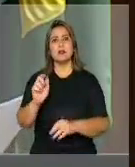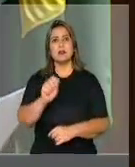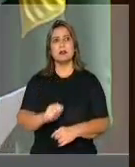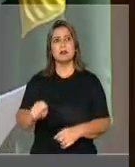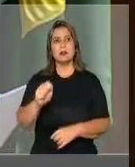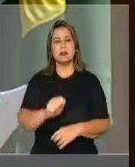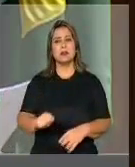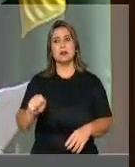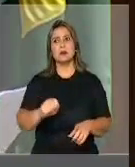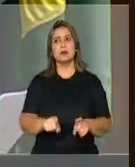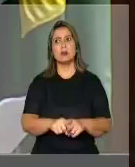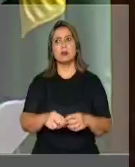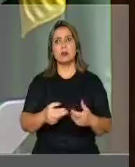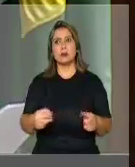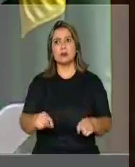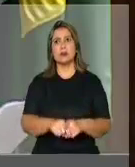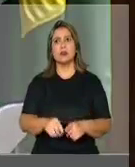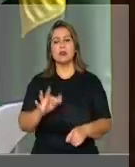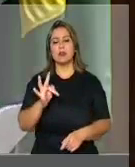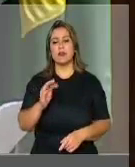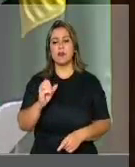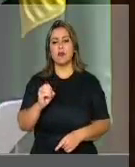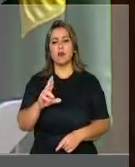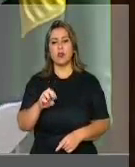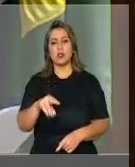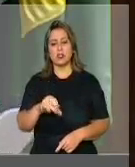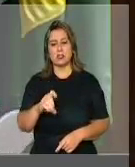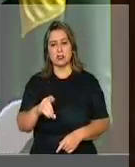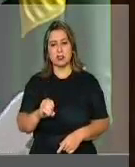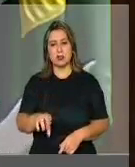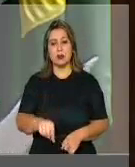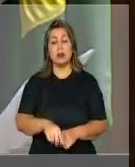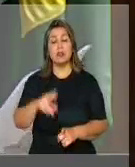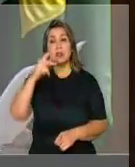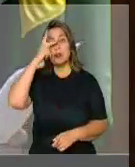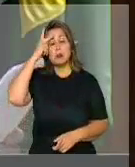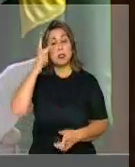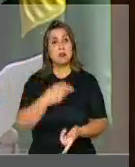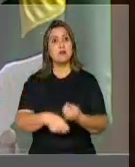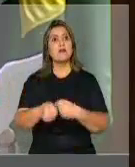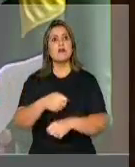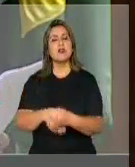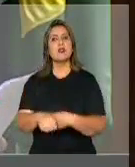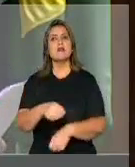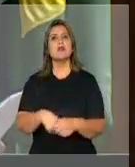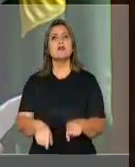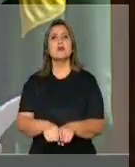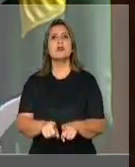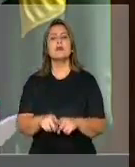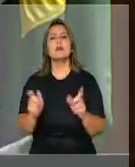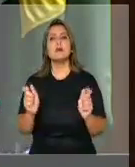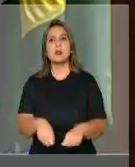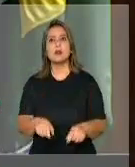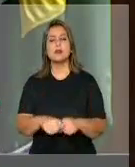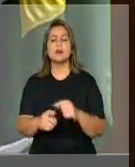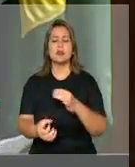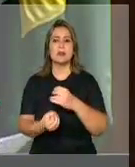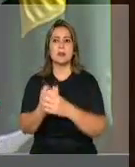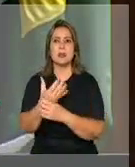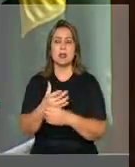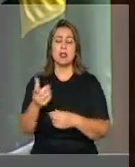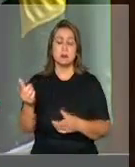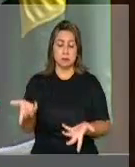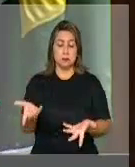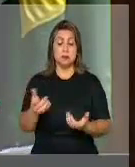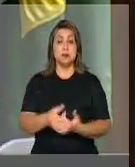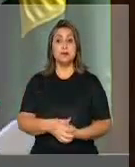associações e cooperativas, que são os fornecedores. Esta gente fez investimentos para que pudessem produzir.